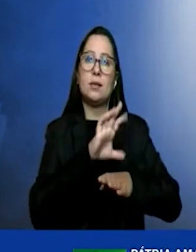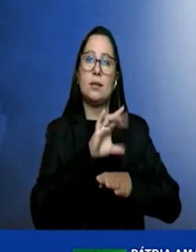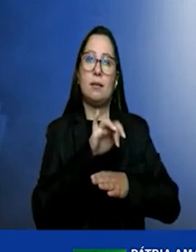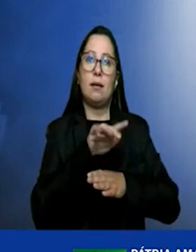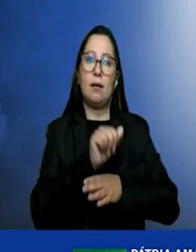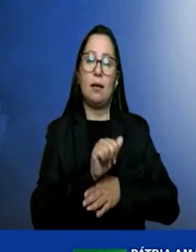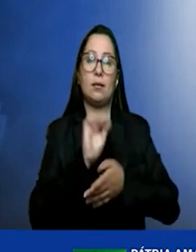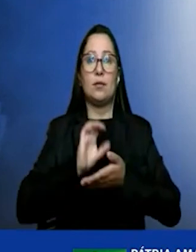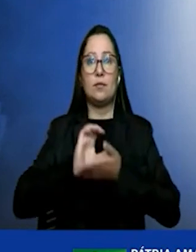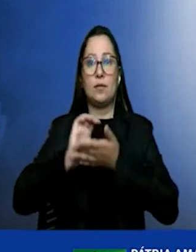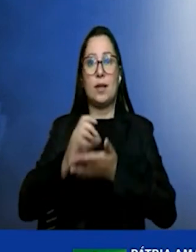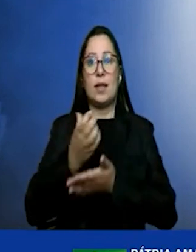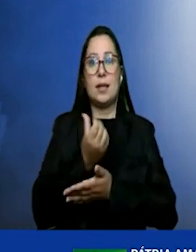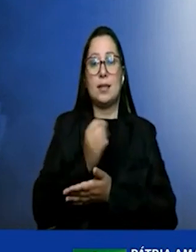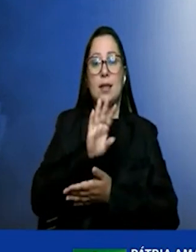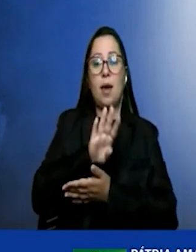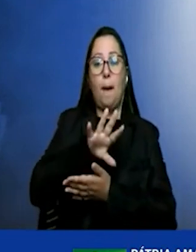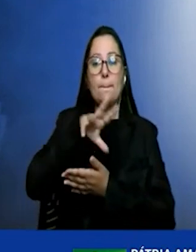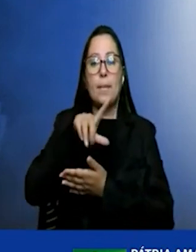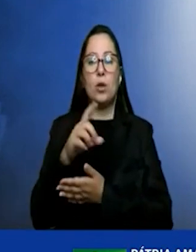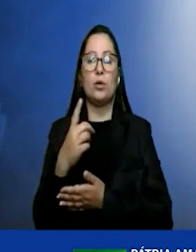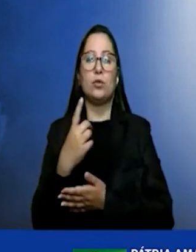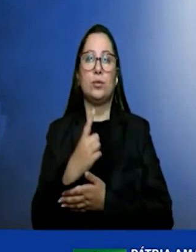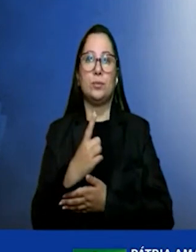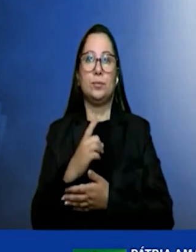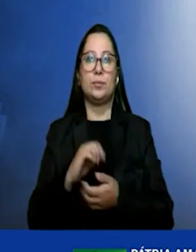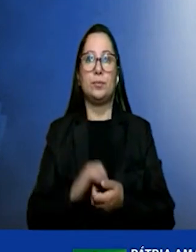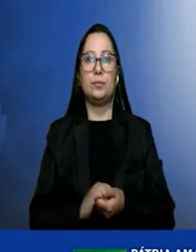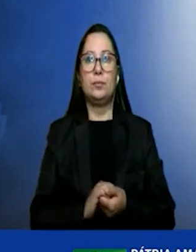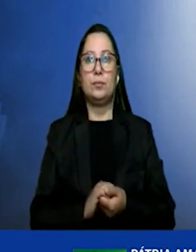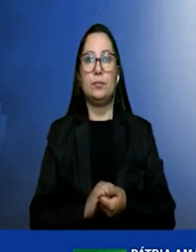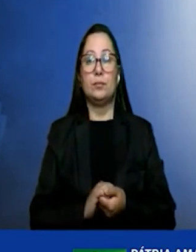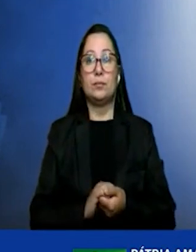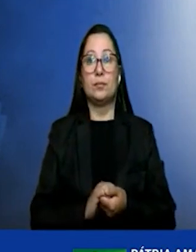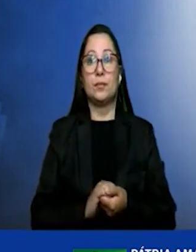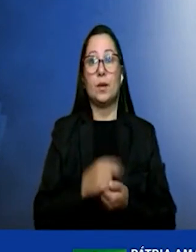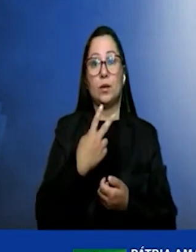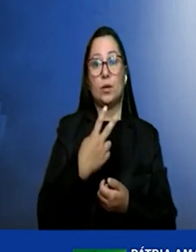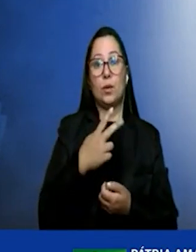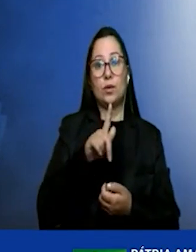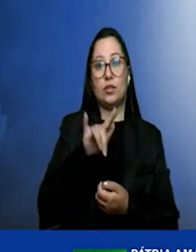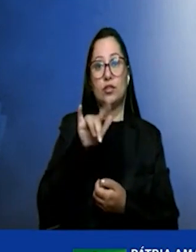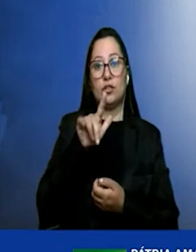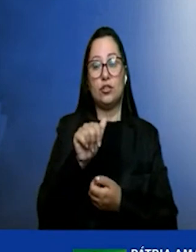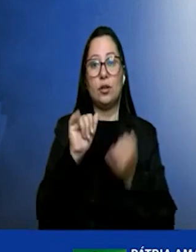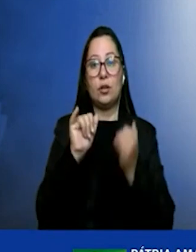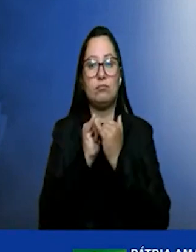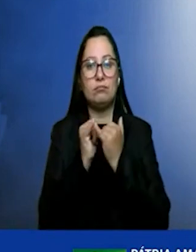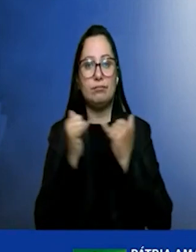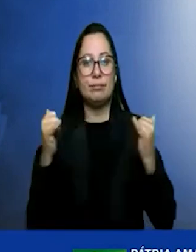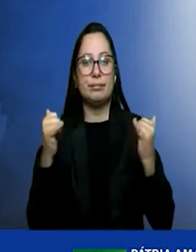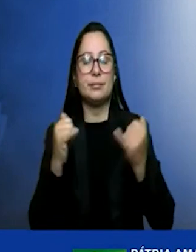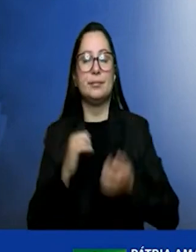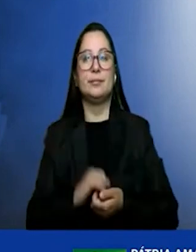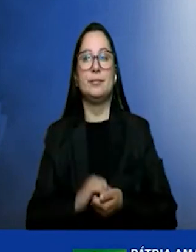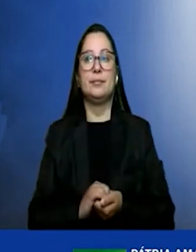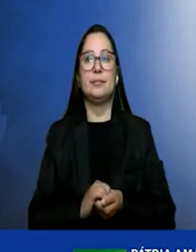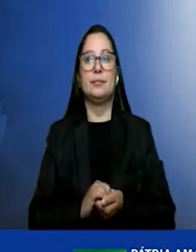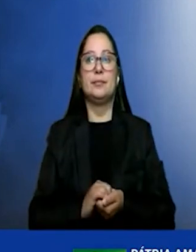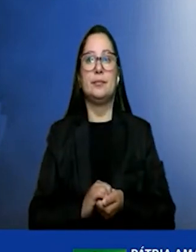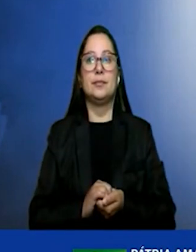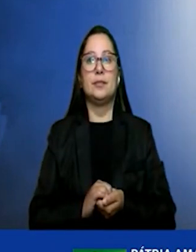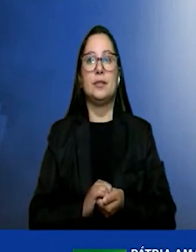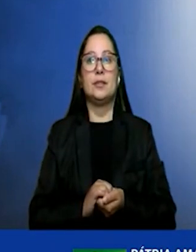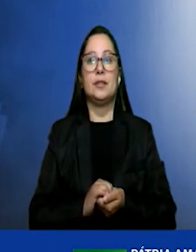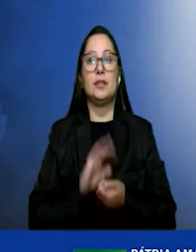6 bilhões de dólares com 2 gigawatts de eletrolizadores e foi anunciado aqui assinaram